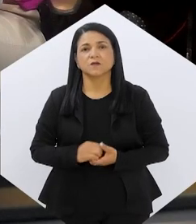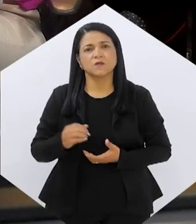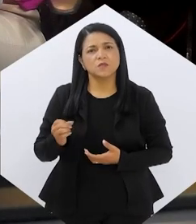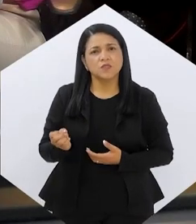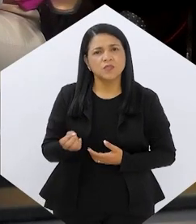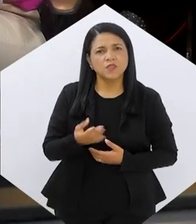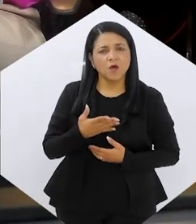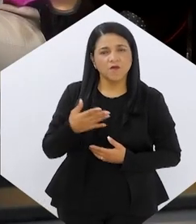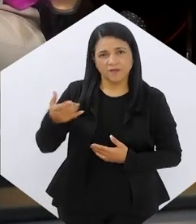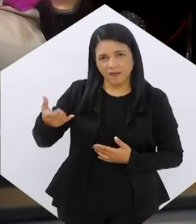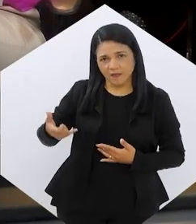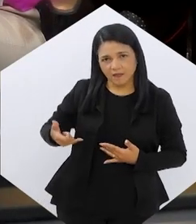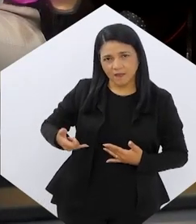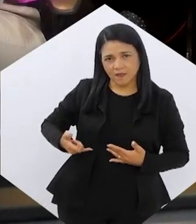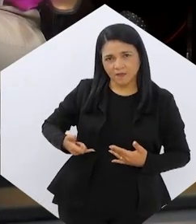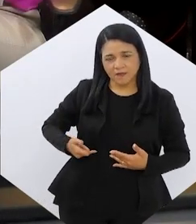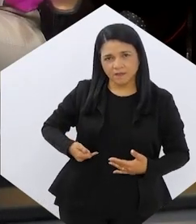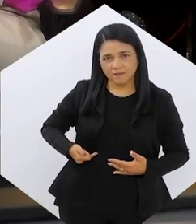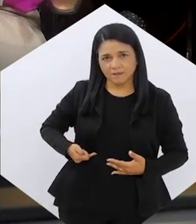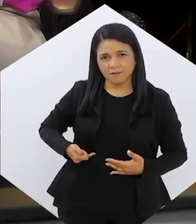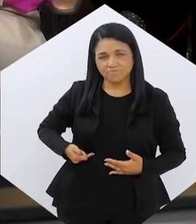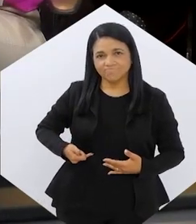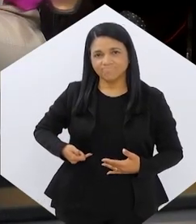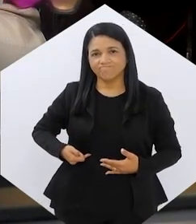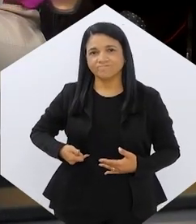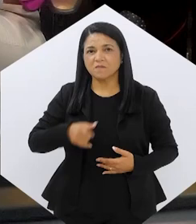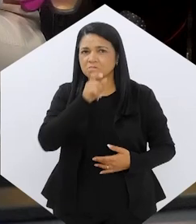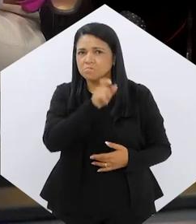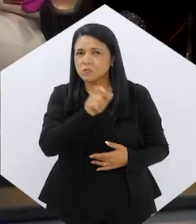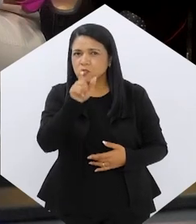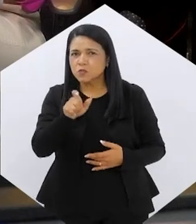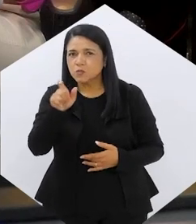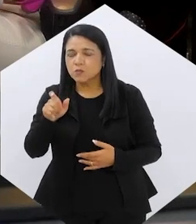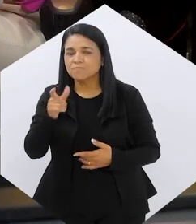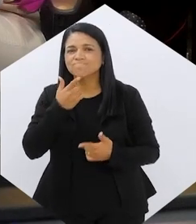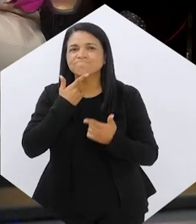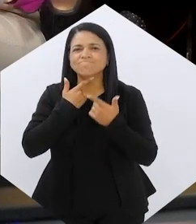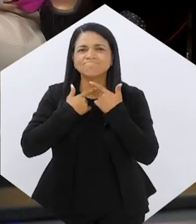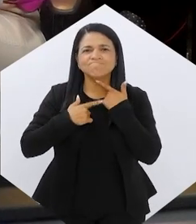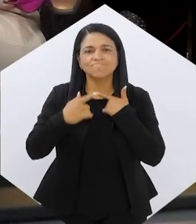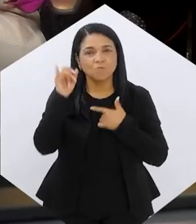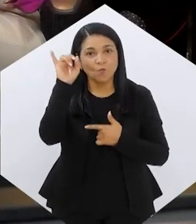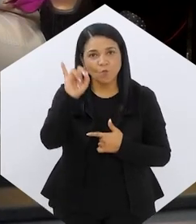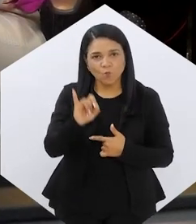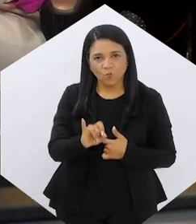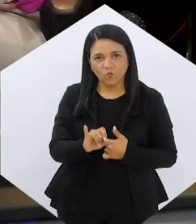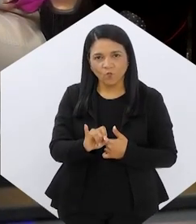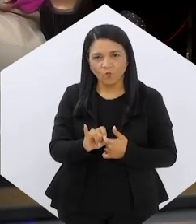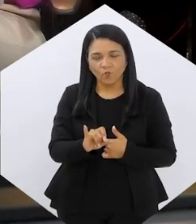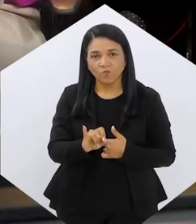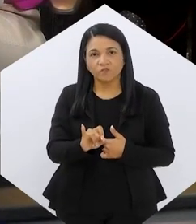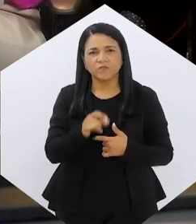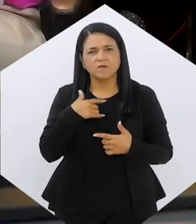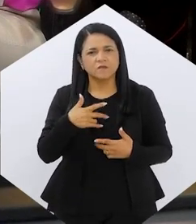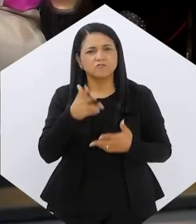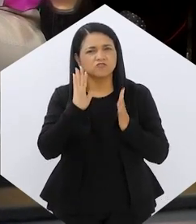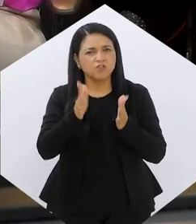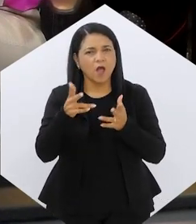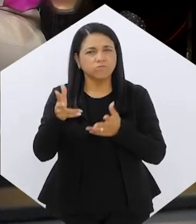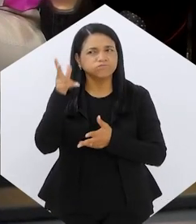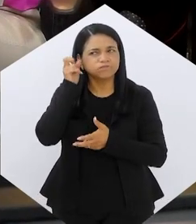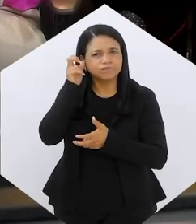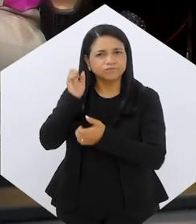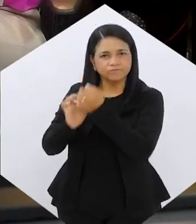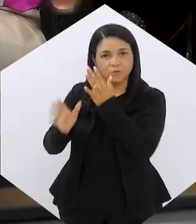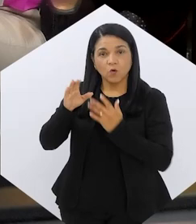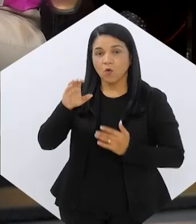Recentemente uma canetinha com agulha na ponta virou uma febre entre as pessoas que desejam emagrecer. Você já deve ter ouvido